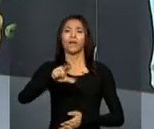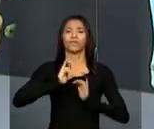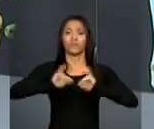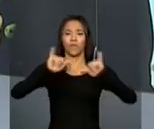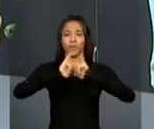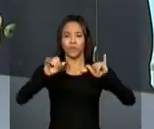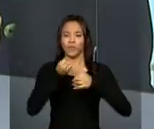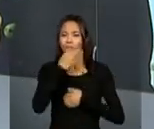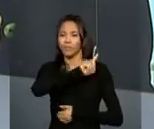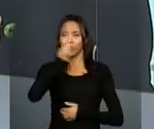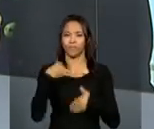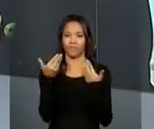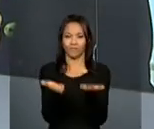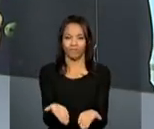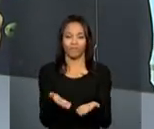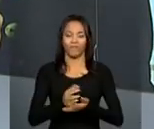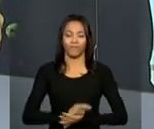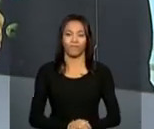ao vivo. Bom dia, Carolina.